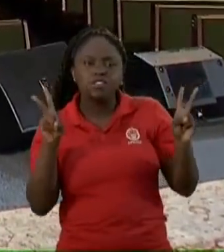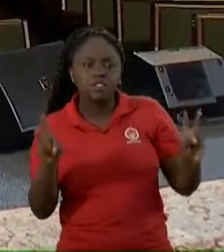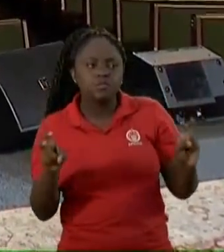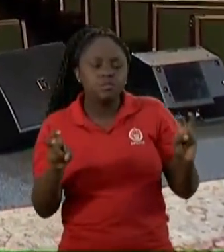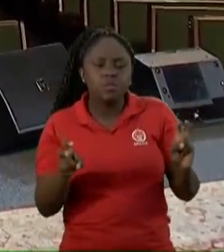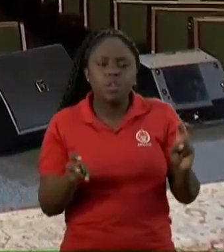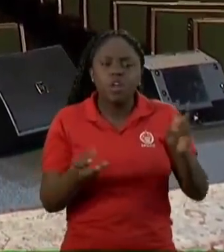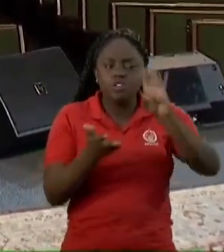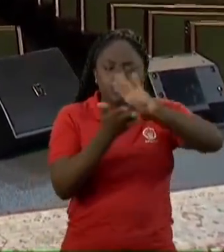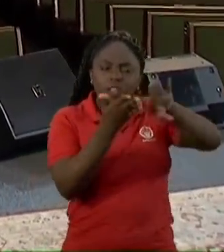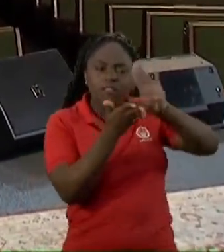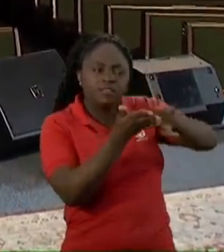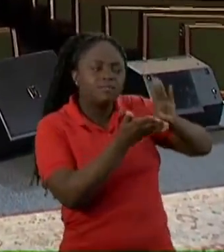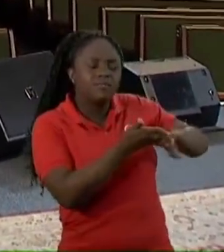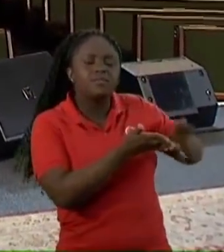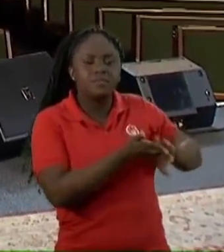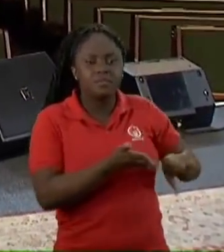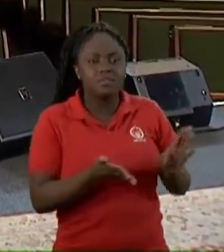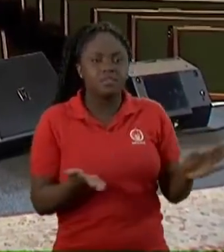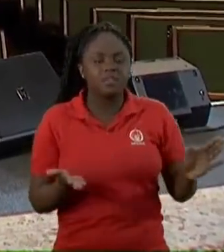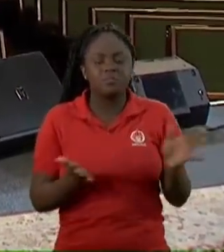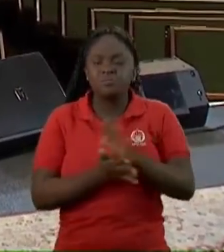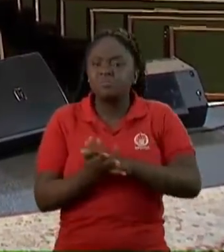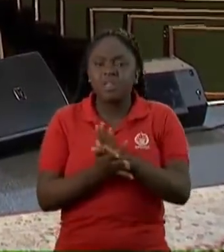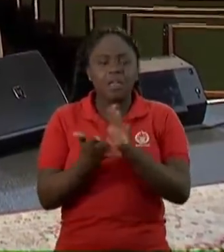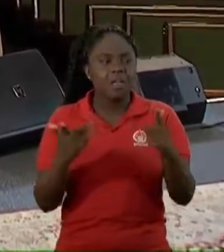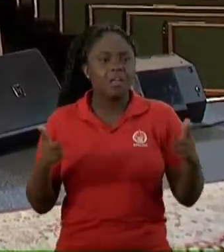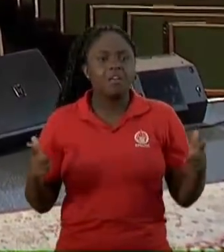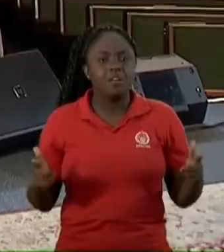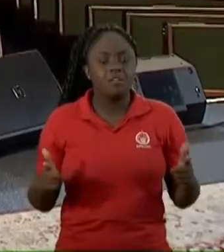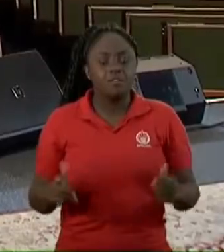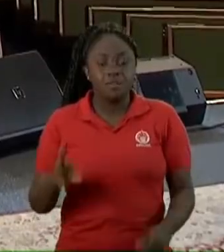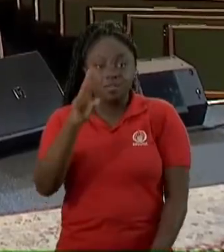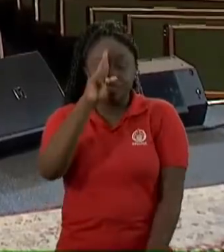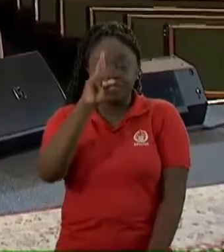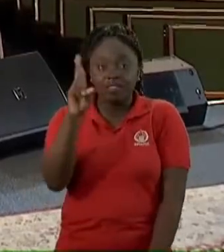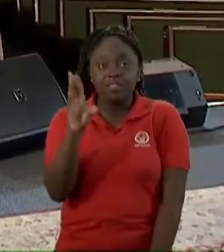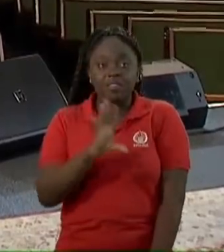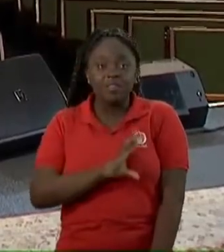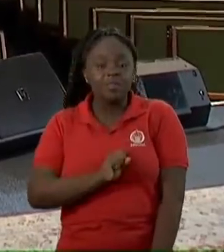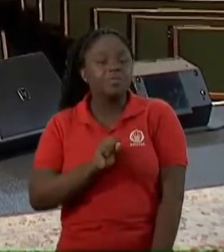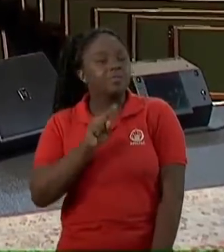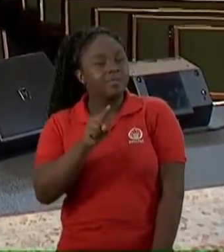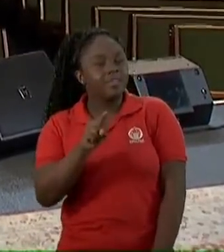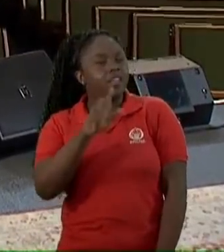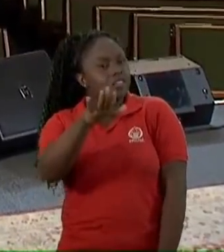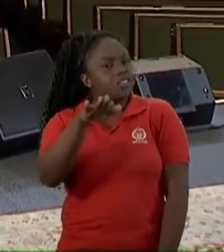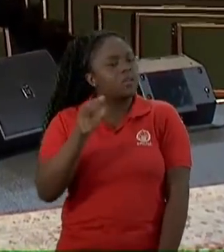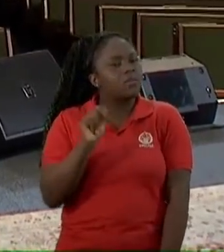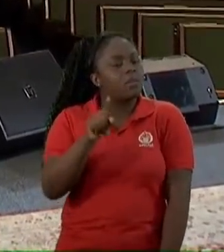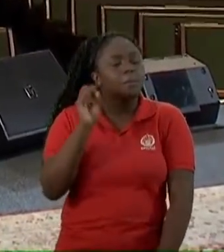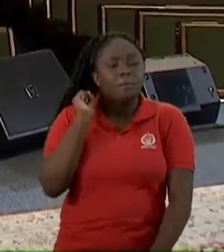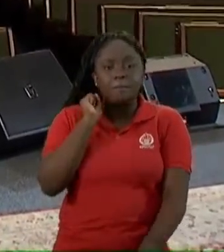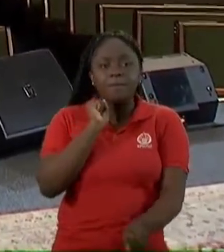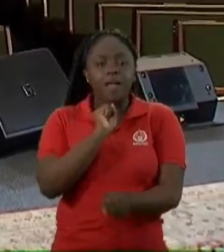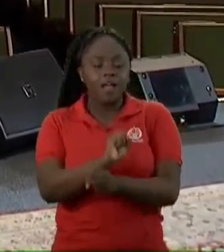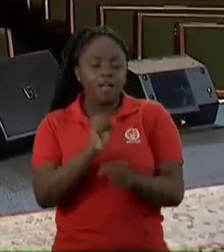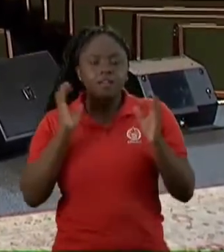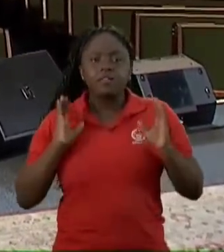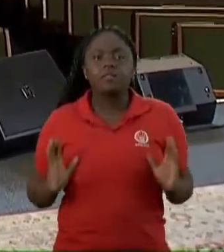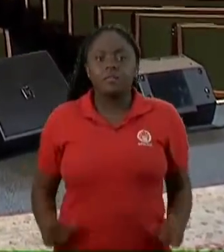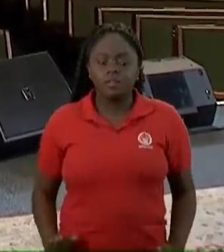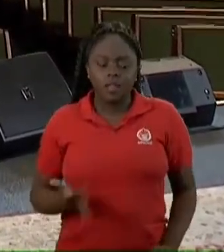você colocou na sua cabeça aí Que não tem nada disso O Senhor te ama E Ele está te chamando para sair dessa posição hoje